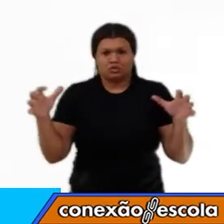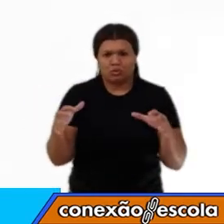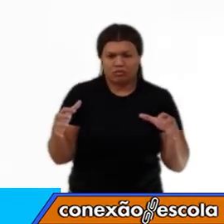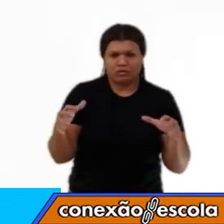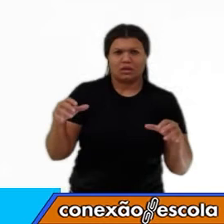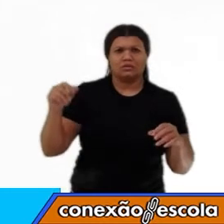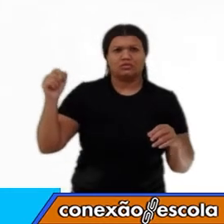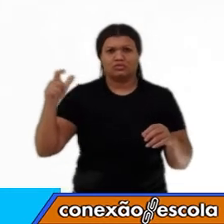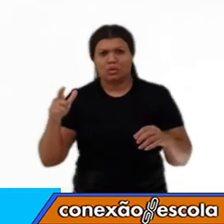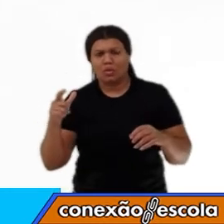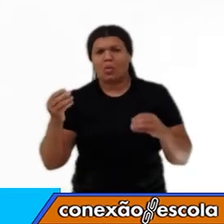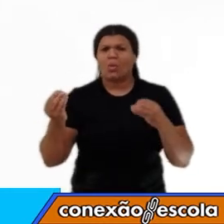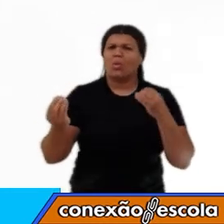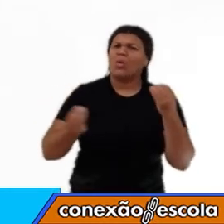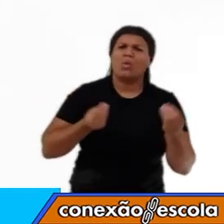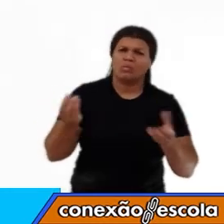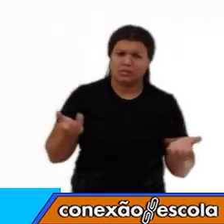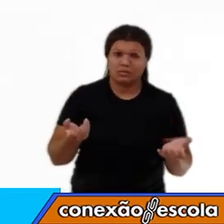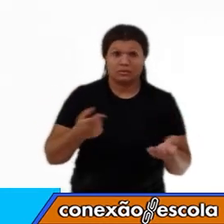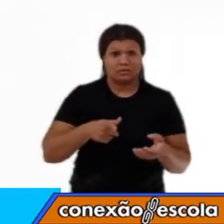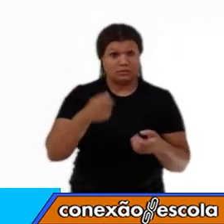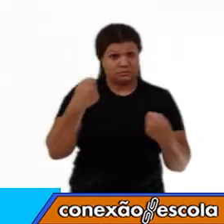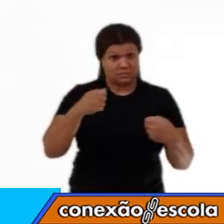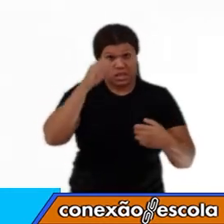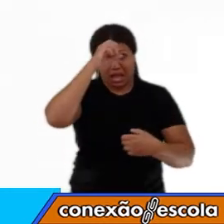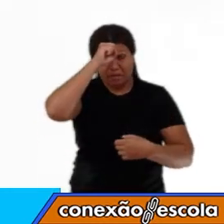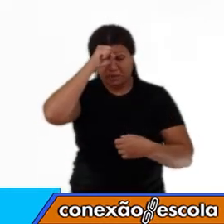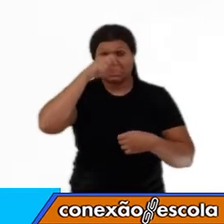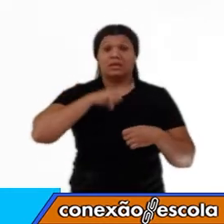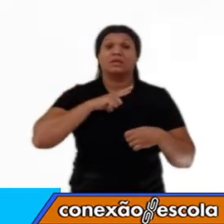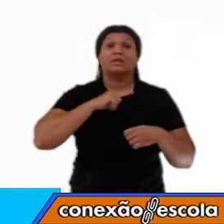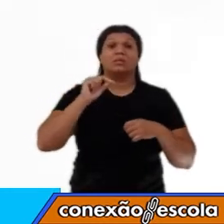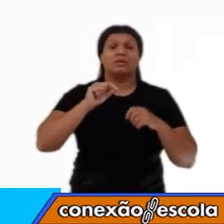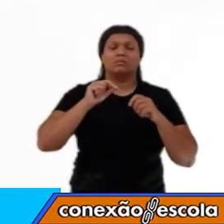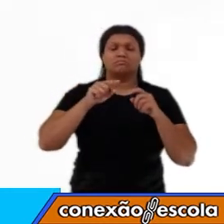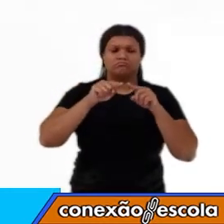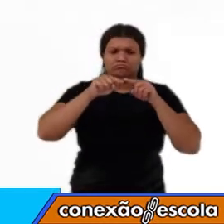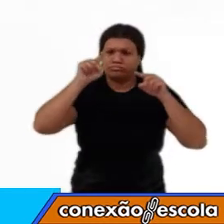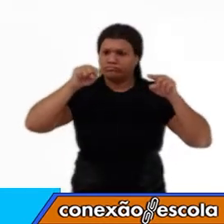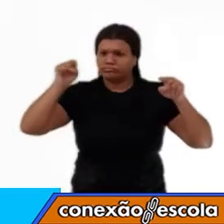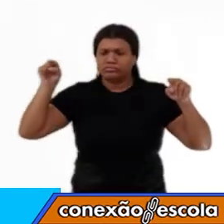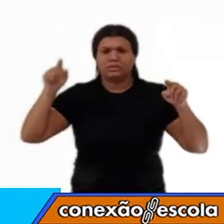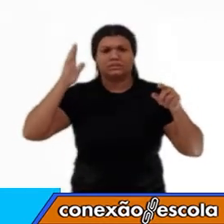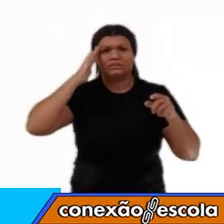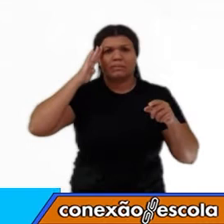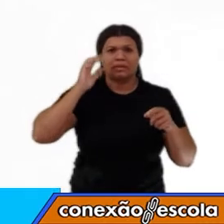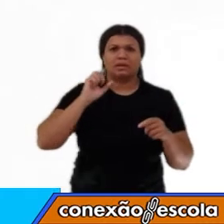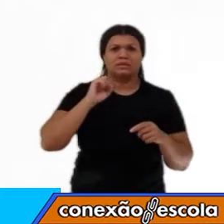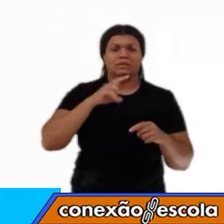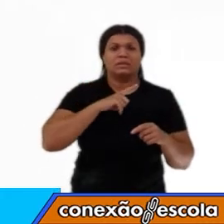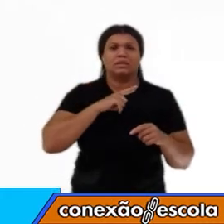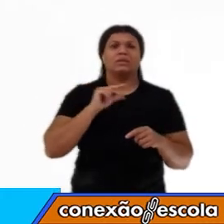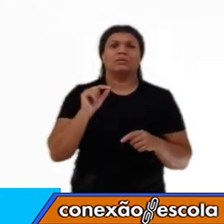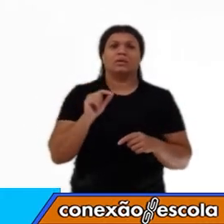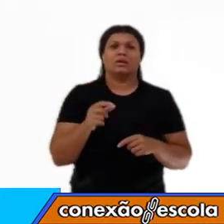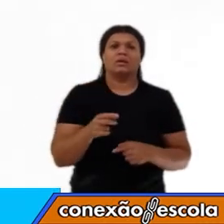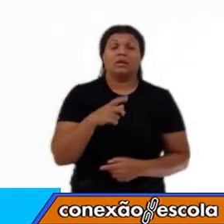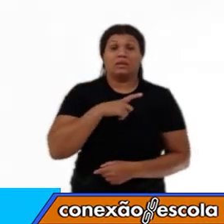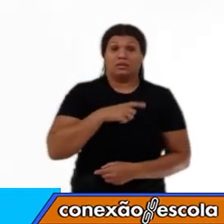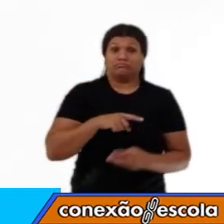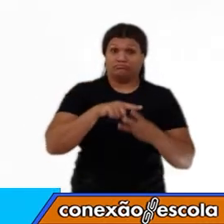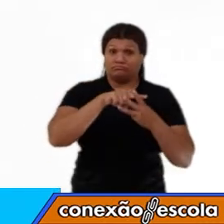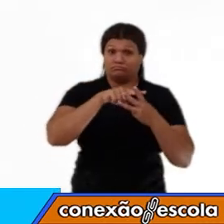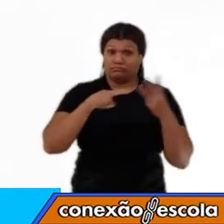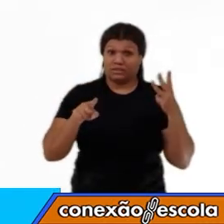temperatura, aprender que as unidades de medida em que ela pode estar caracterizada são três. Fahrenheit, graus